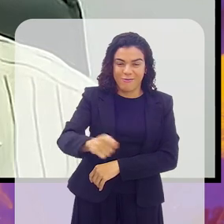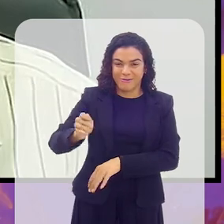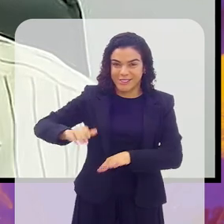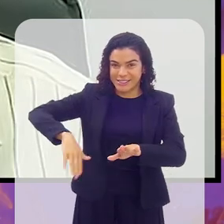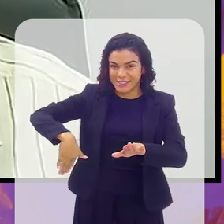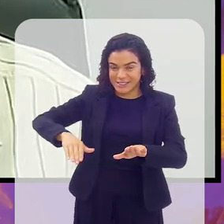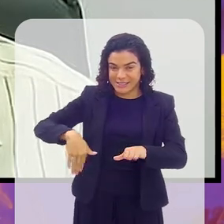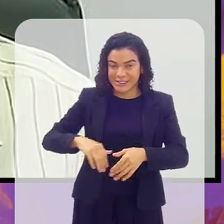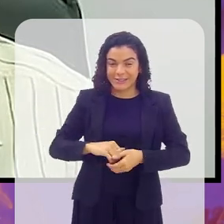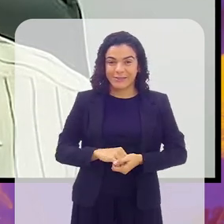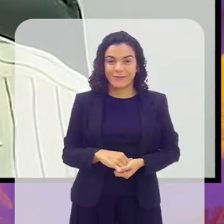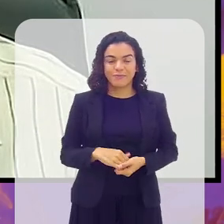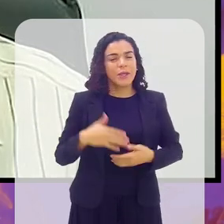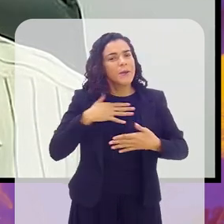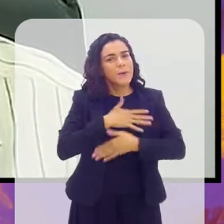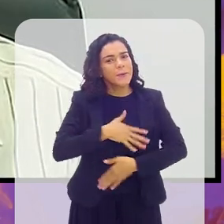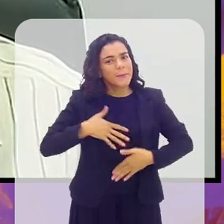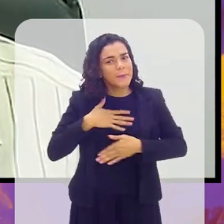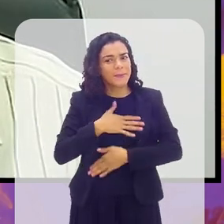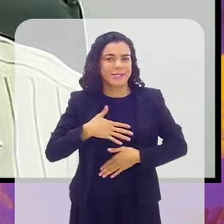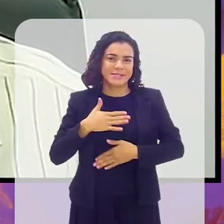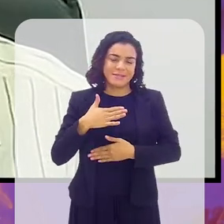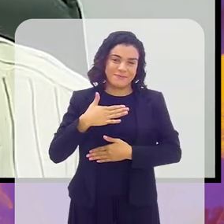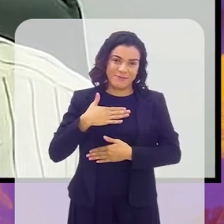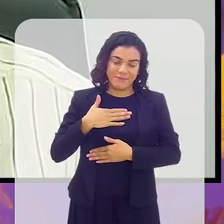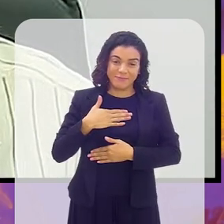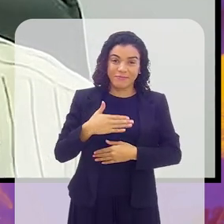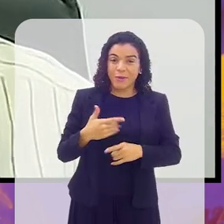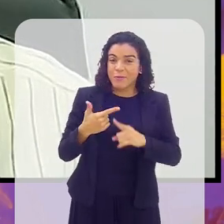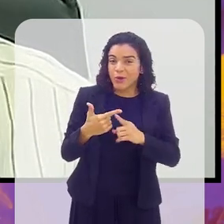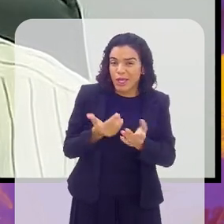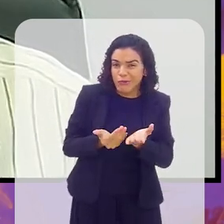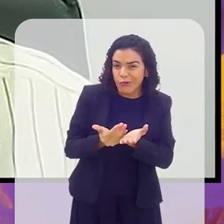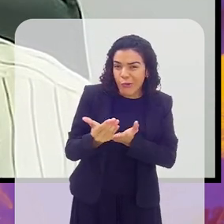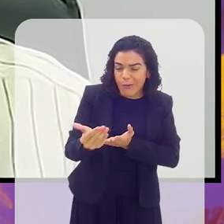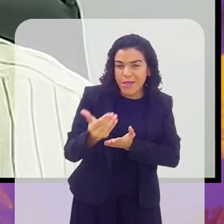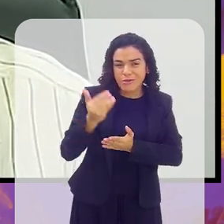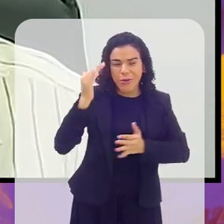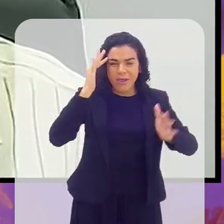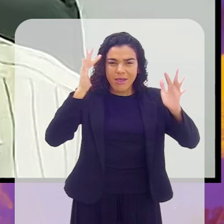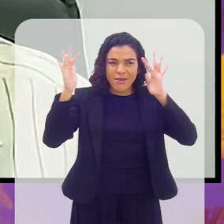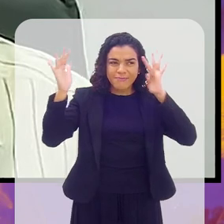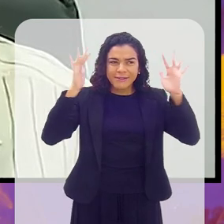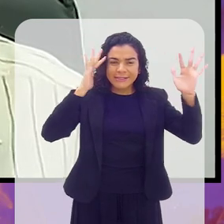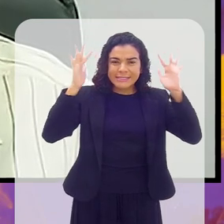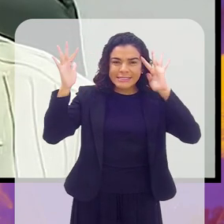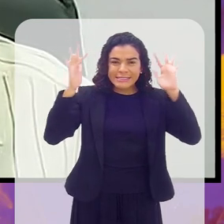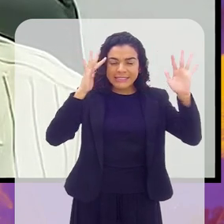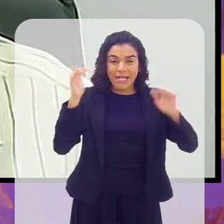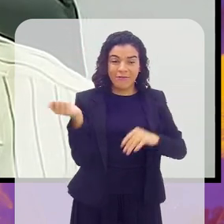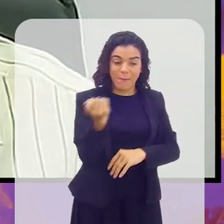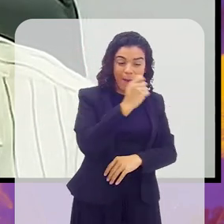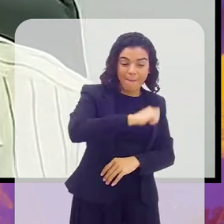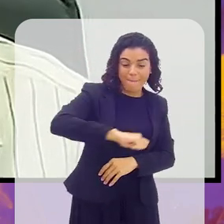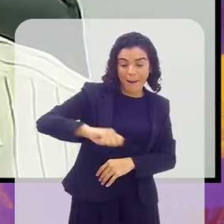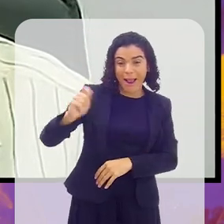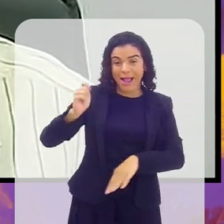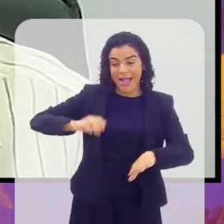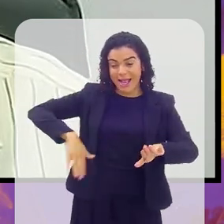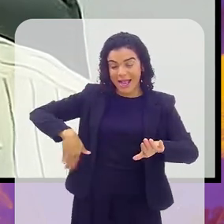E com um prazer muito grande, né? Inicialmente, eu imaginava que o Beach Tênis ia